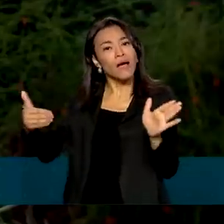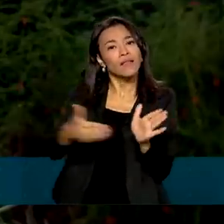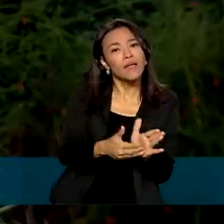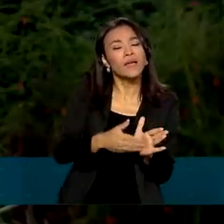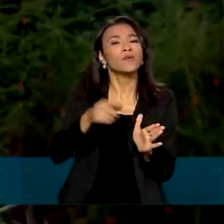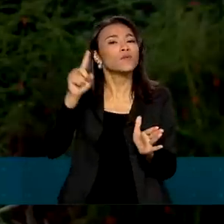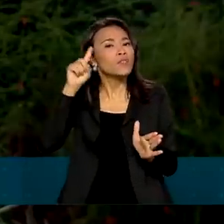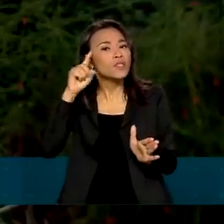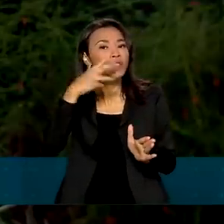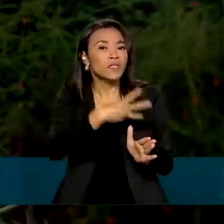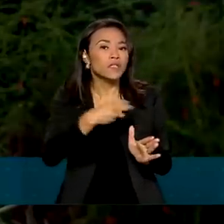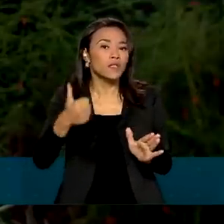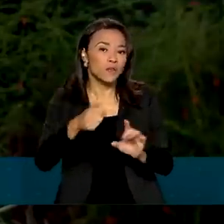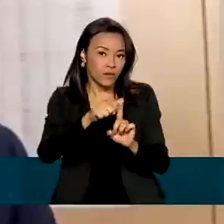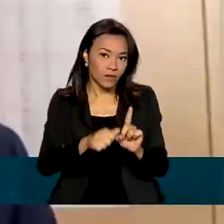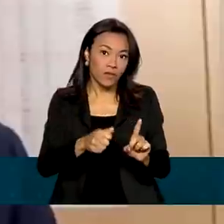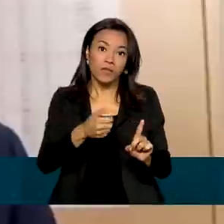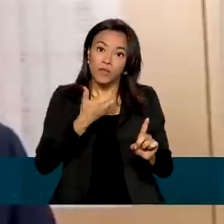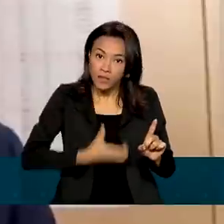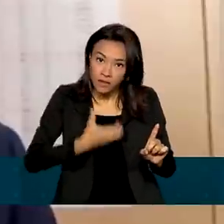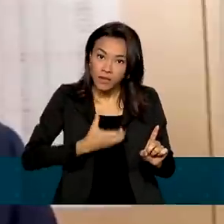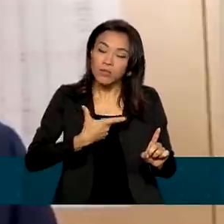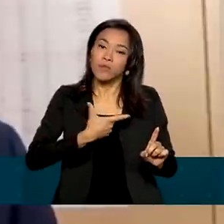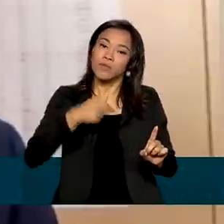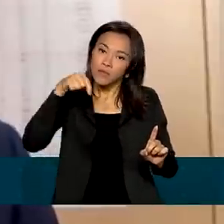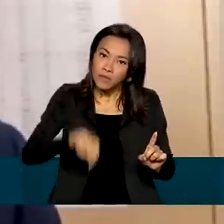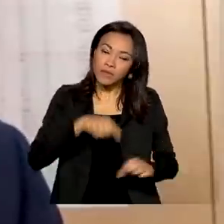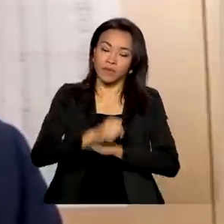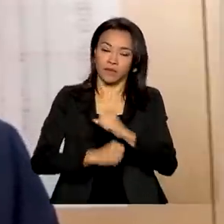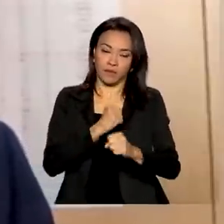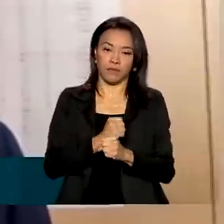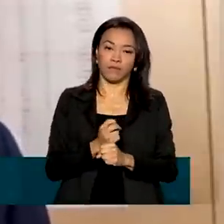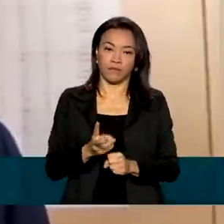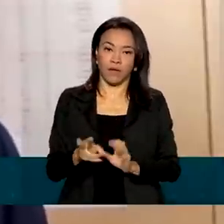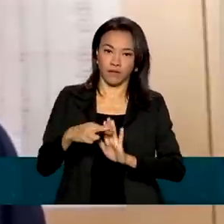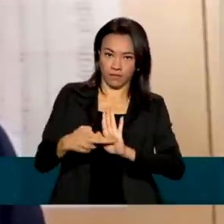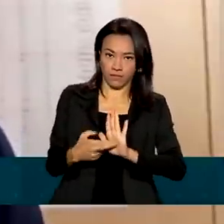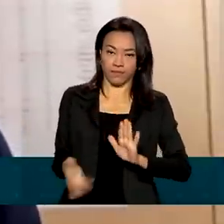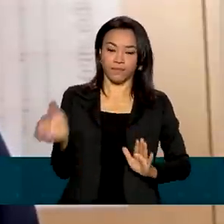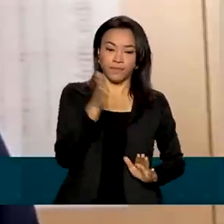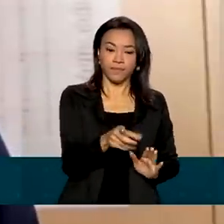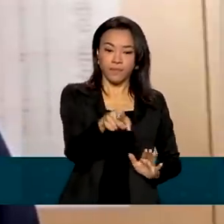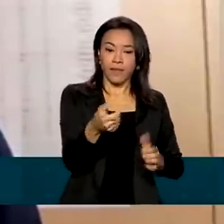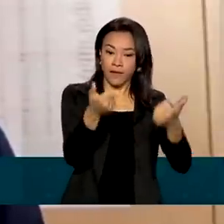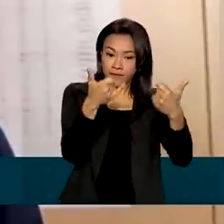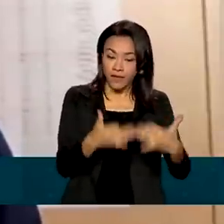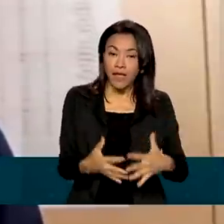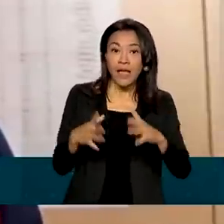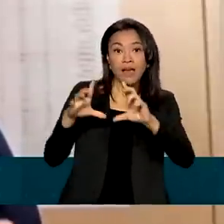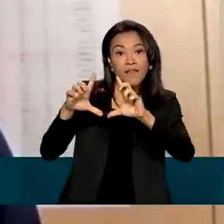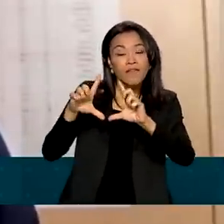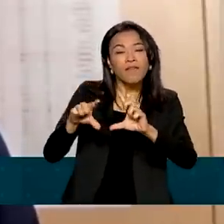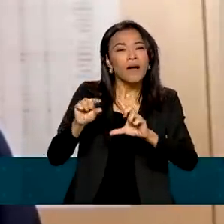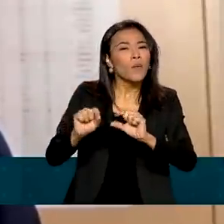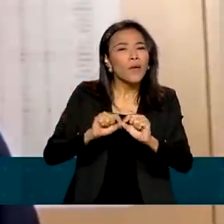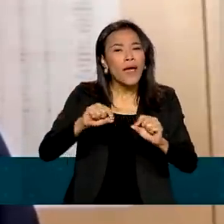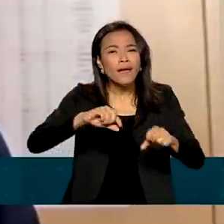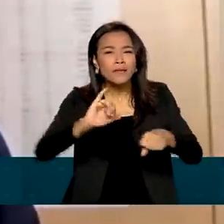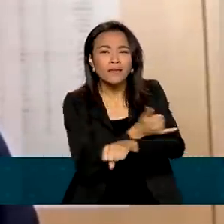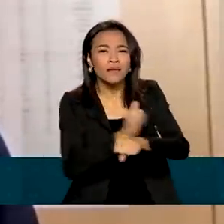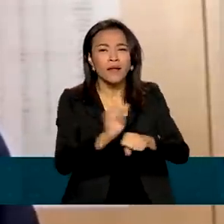dezembro de 2022. Sabemos que essas medidas não revertem a inflação, mas essas medidas aumentam a